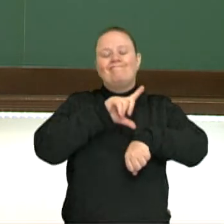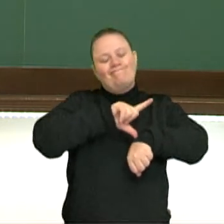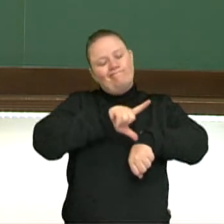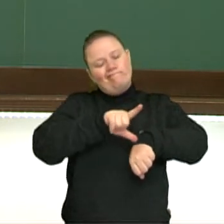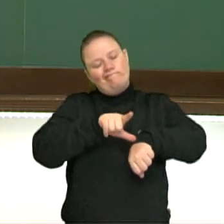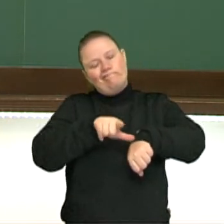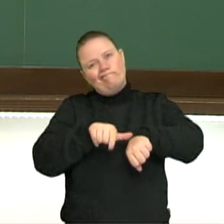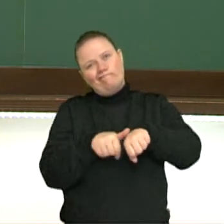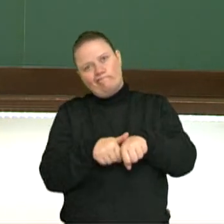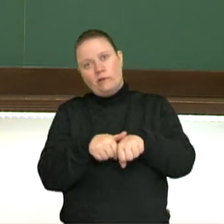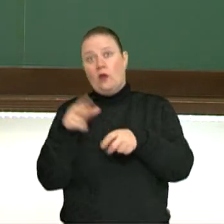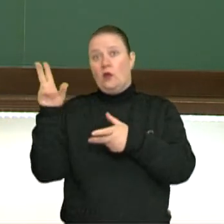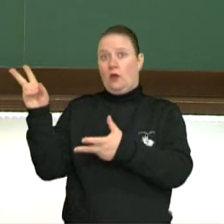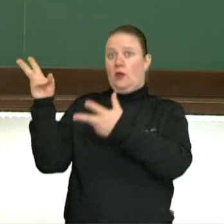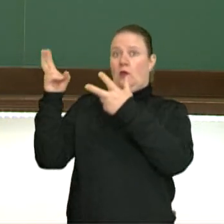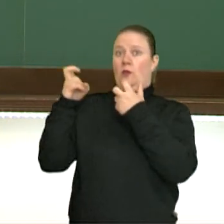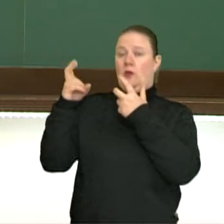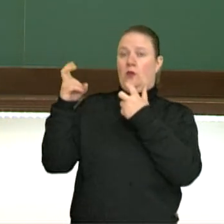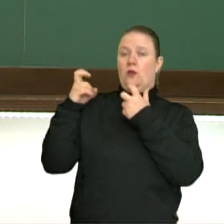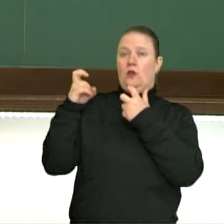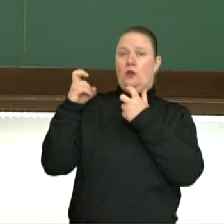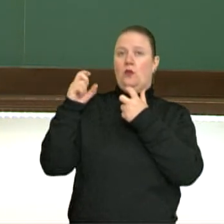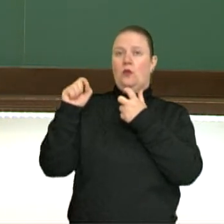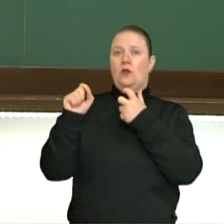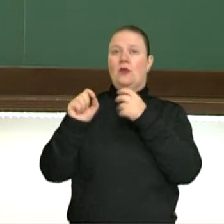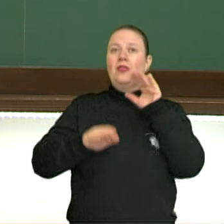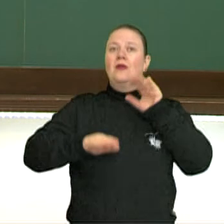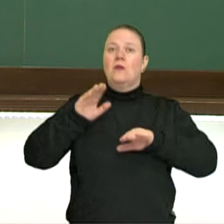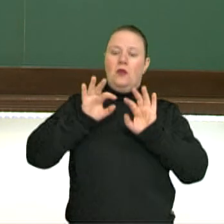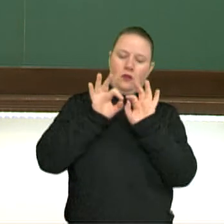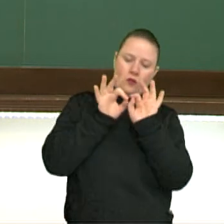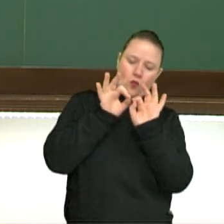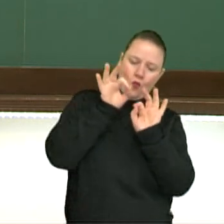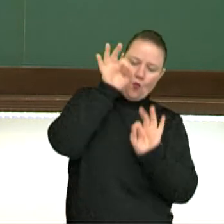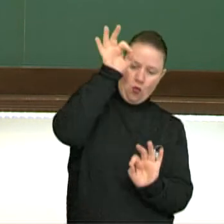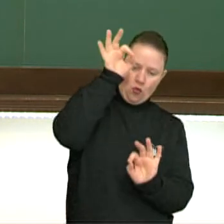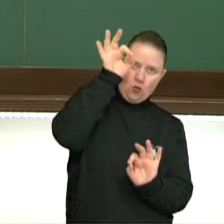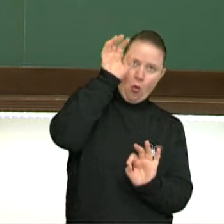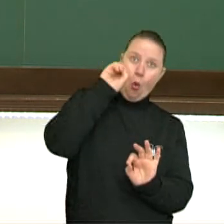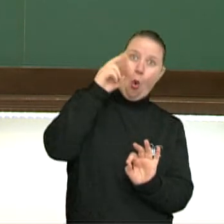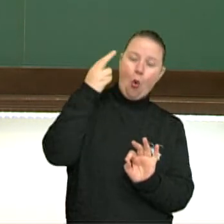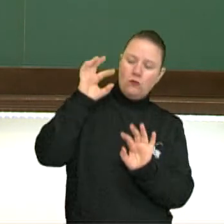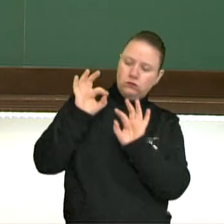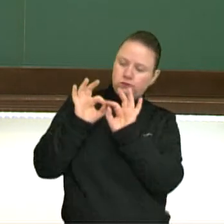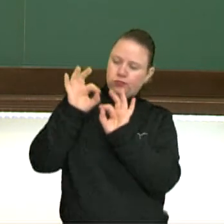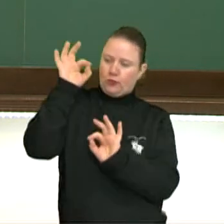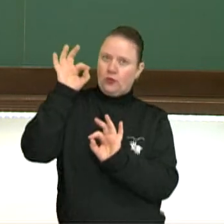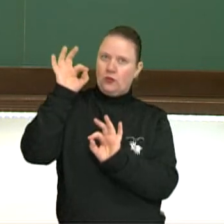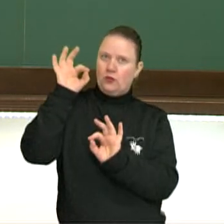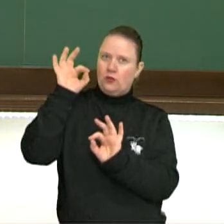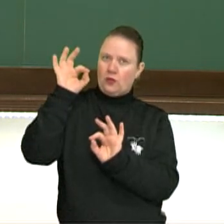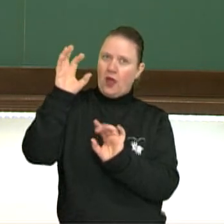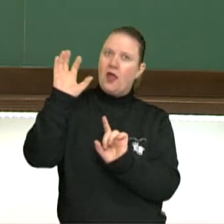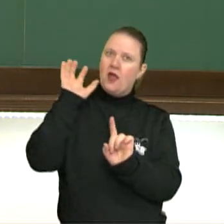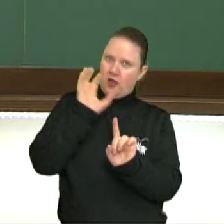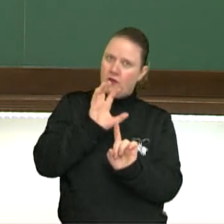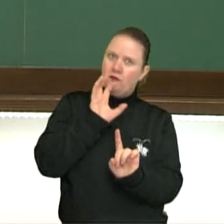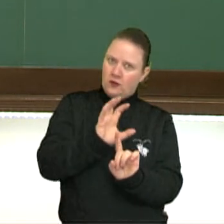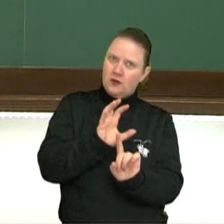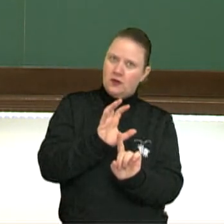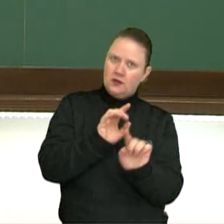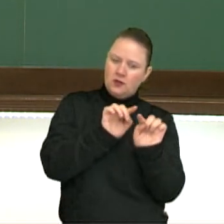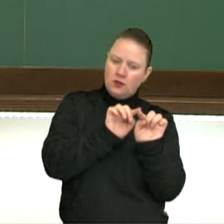Então, perceba que a influência do tamanho do pêndulo interfere na medida do relógio ali. Beleza?